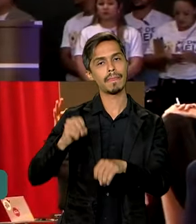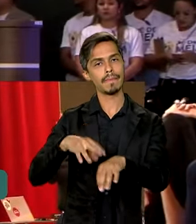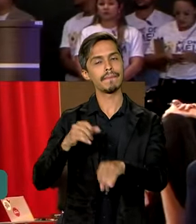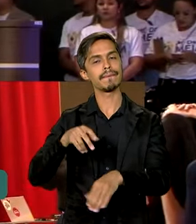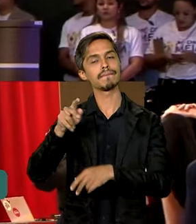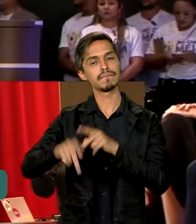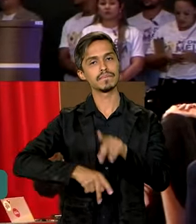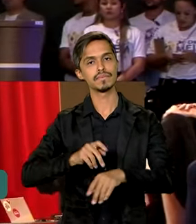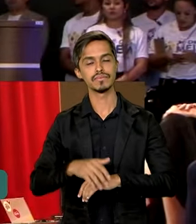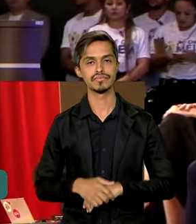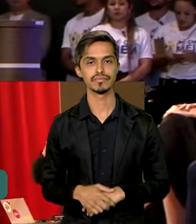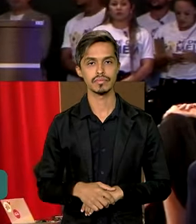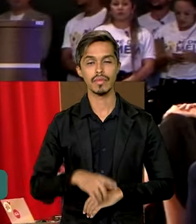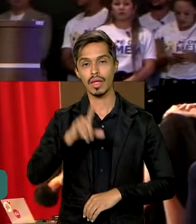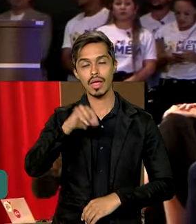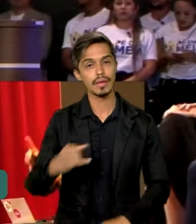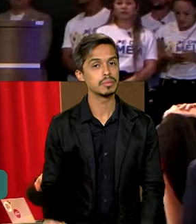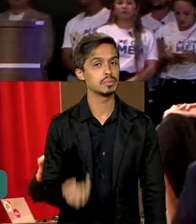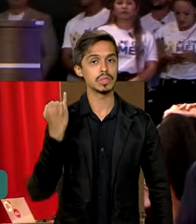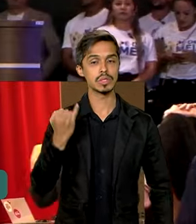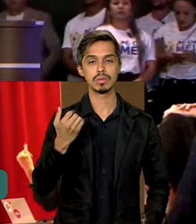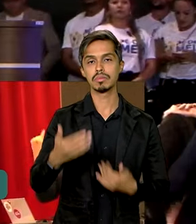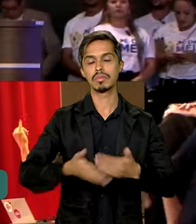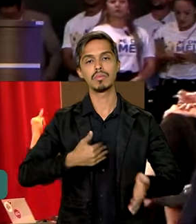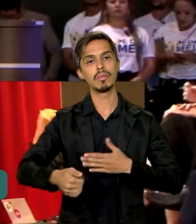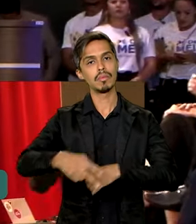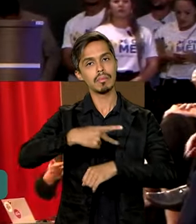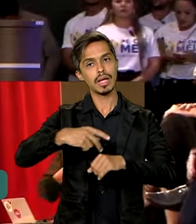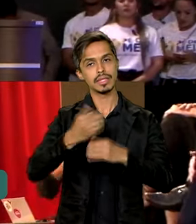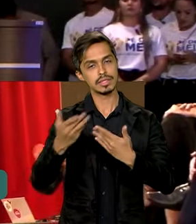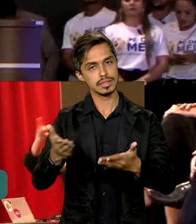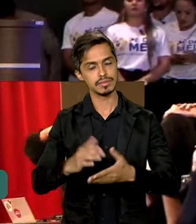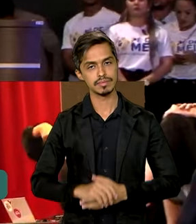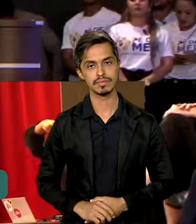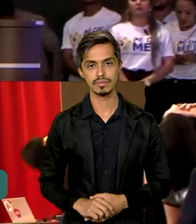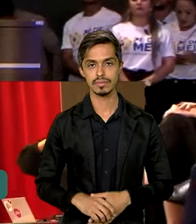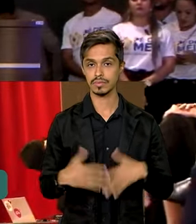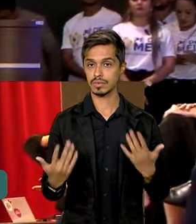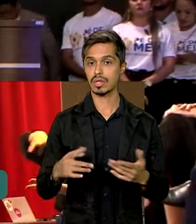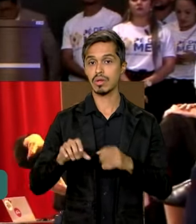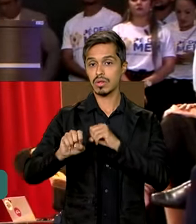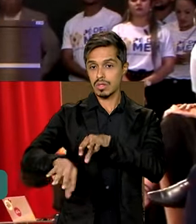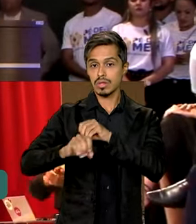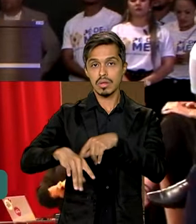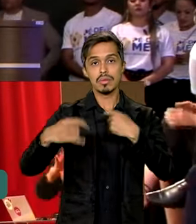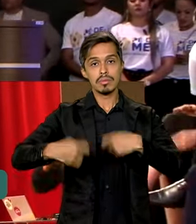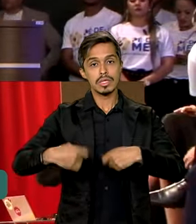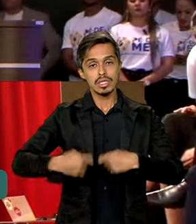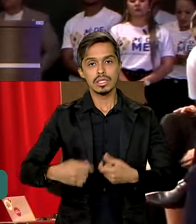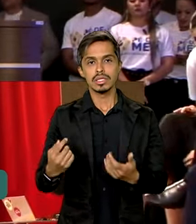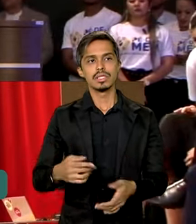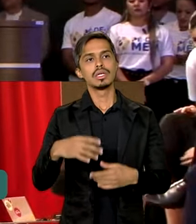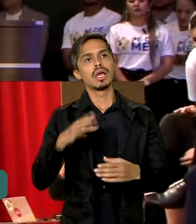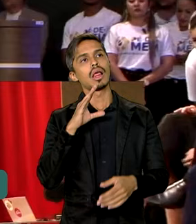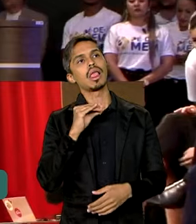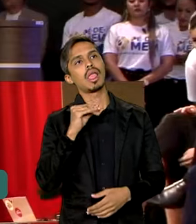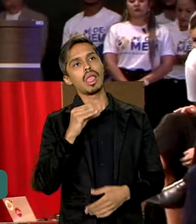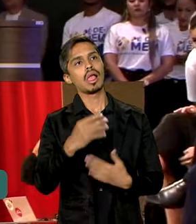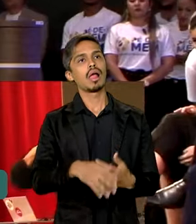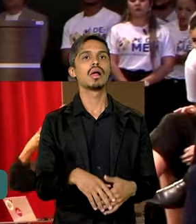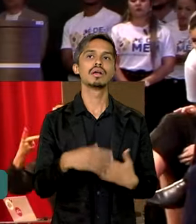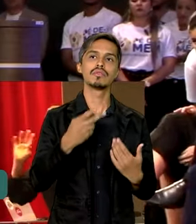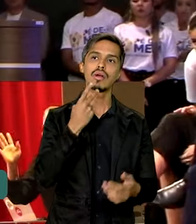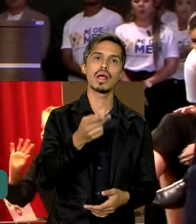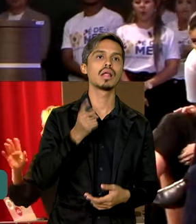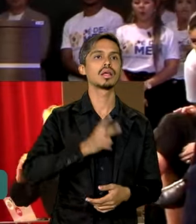seu povo. É fundamental para qualquer país do mundo. Portanto, a educação precisa sair daquele discurso da